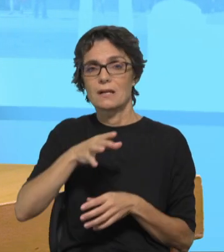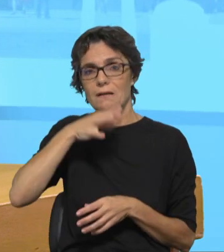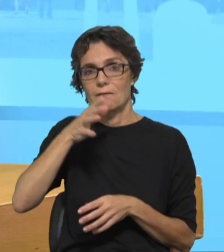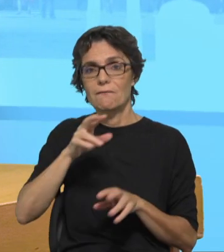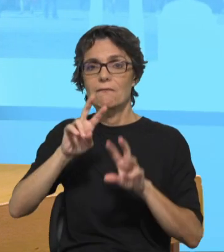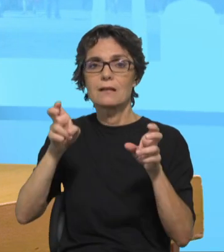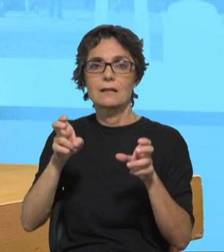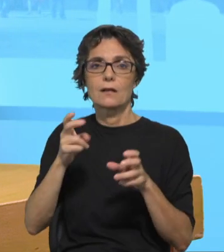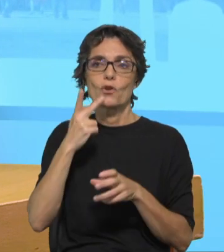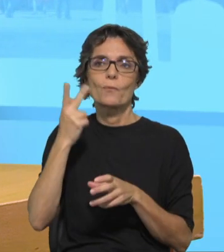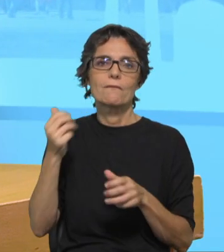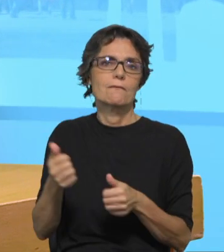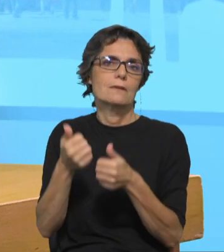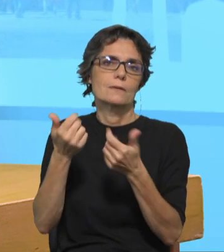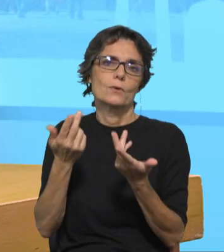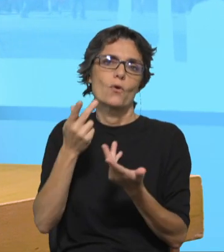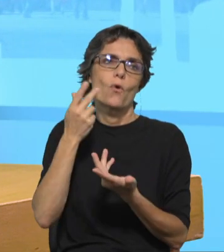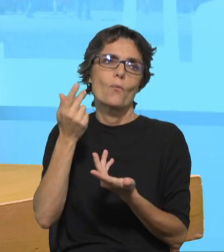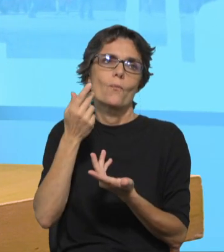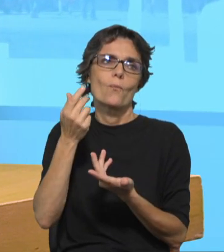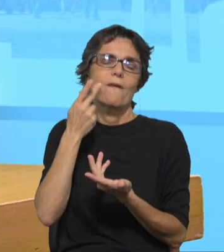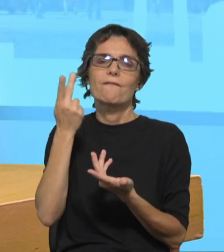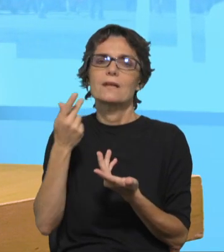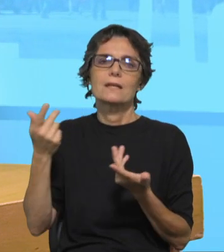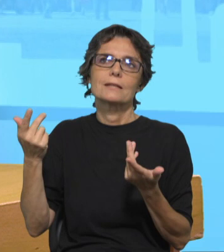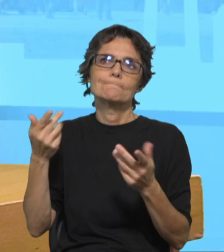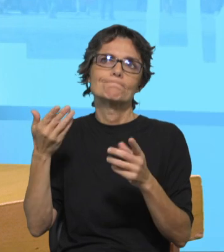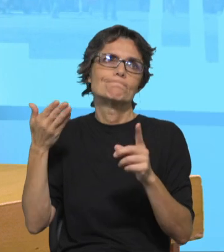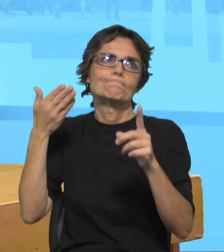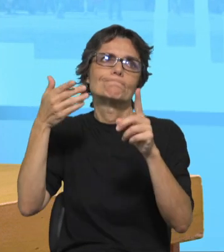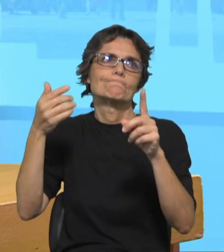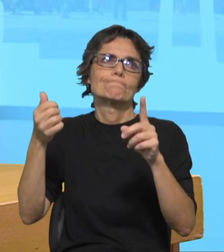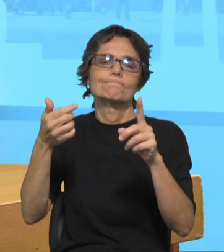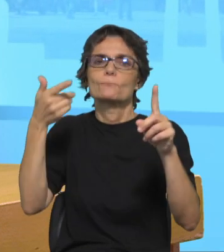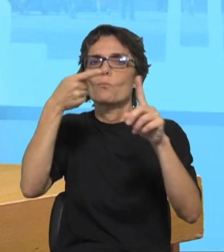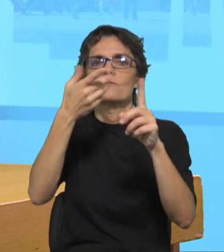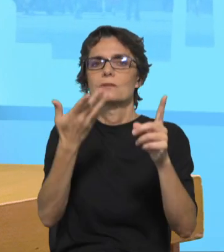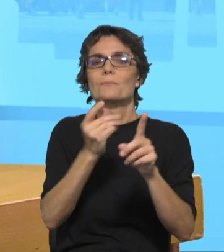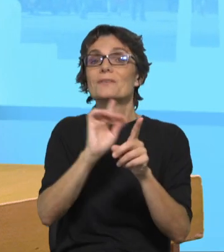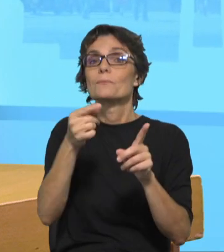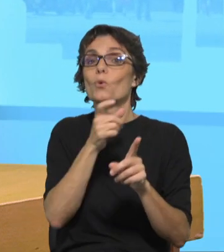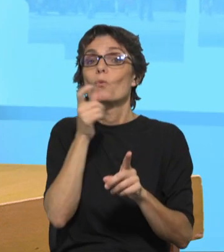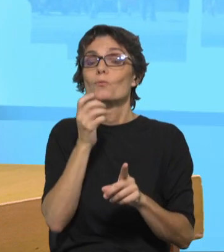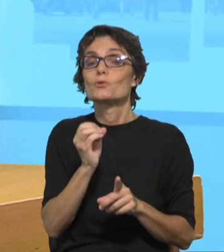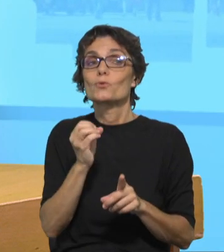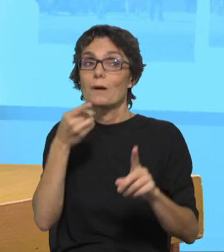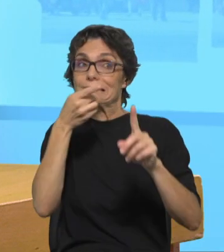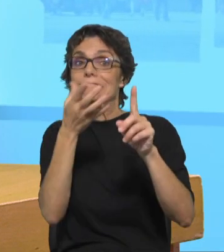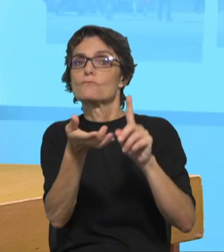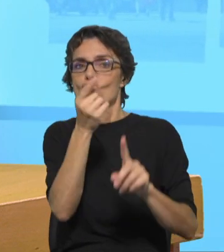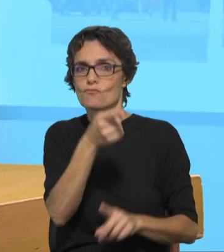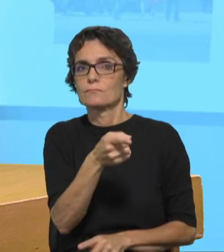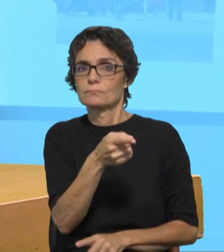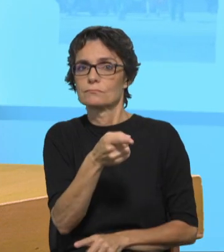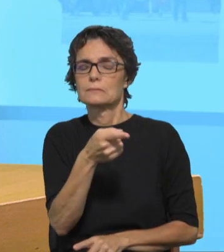mas nem sempre da realidade com a qual se querem comprometer para que ela surja, não é? E o que eu noto neste momento